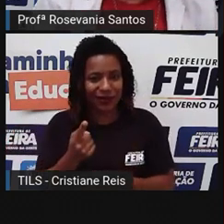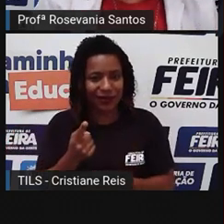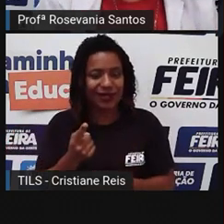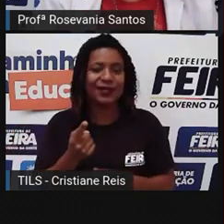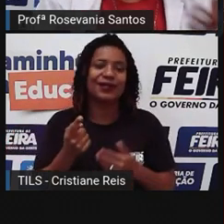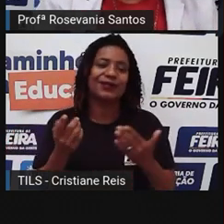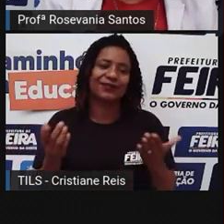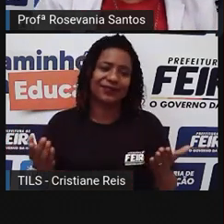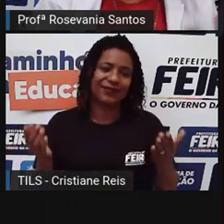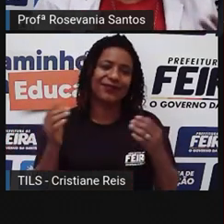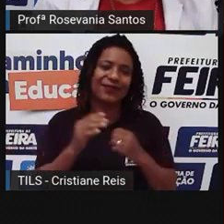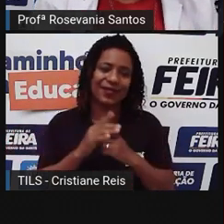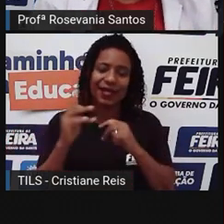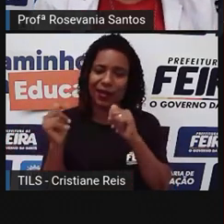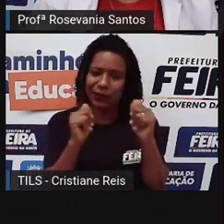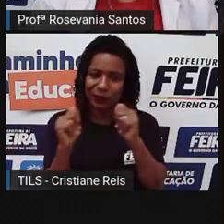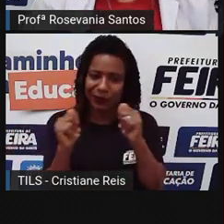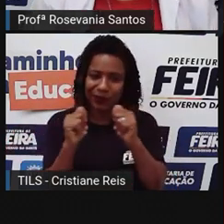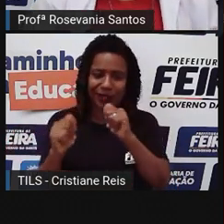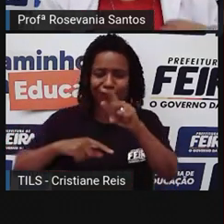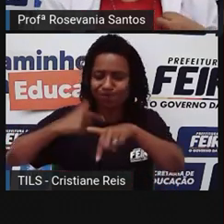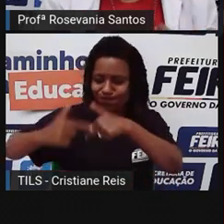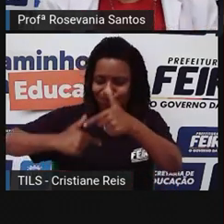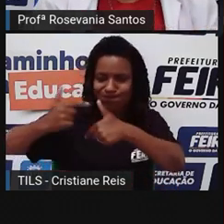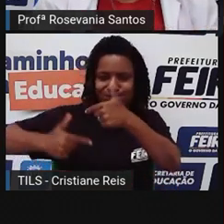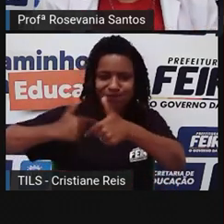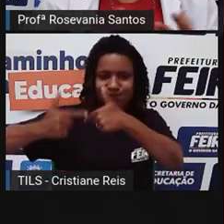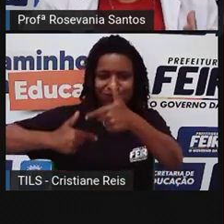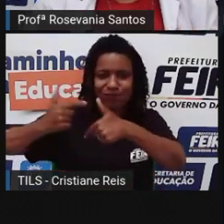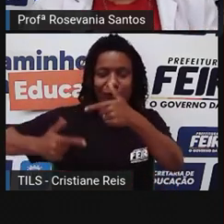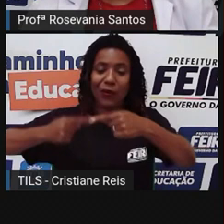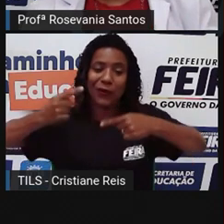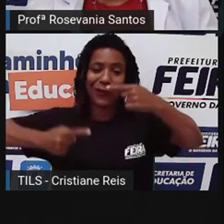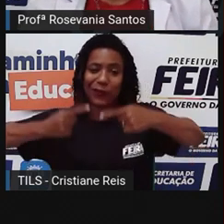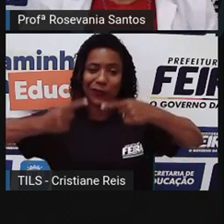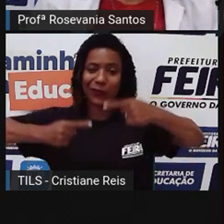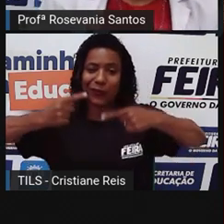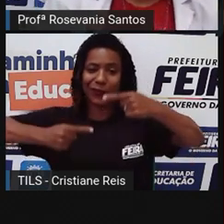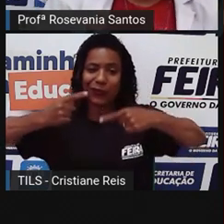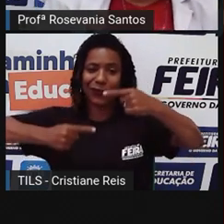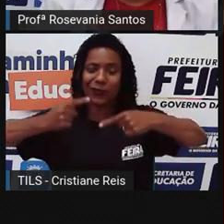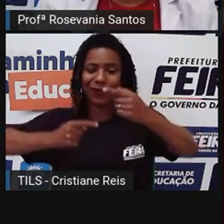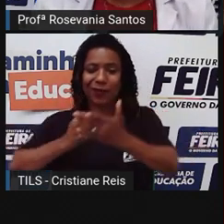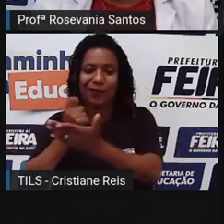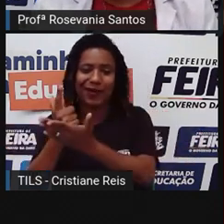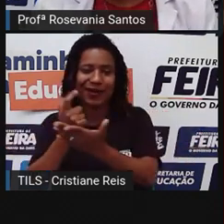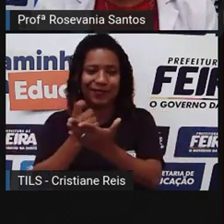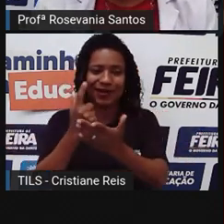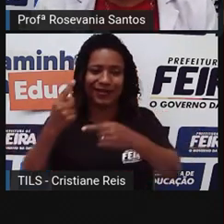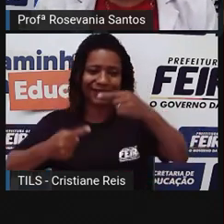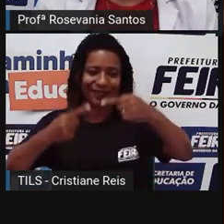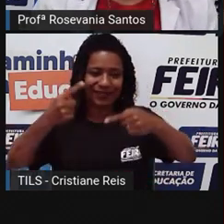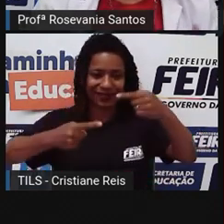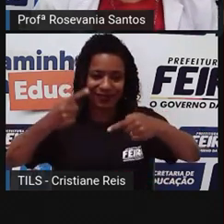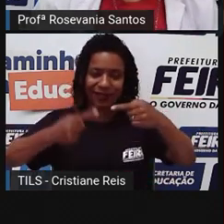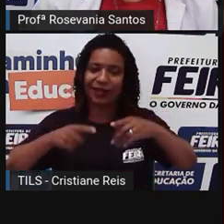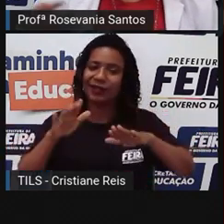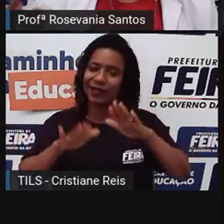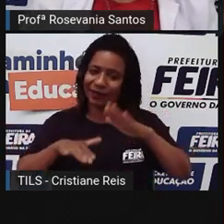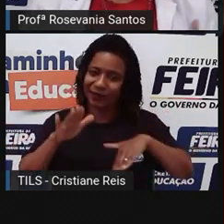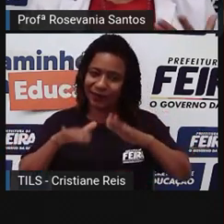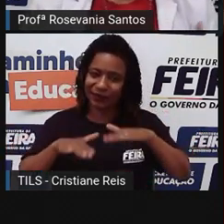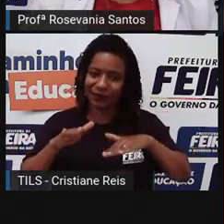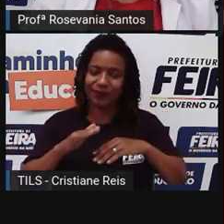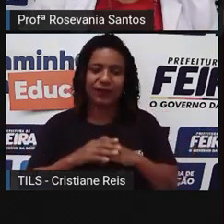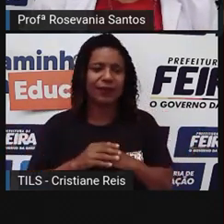mantém a economia funcionando, né, e que a concorrência que faz você comprar mais ou comprar menos um determinado tipo de produto. Já